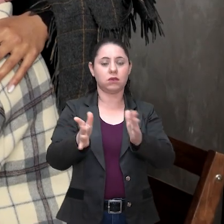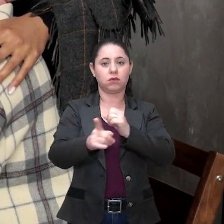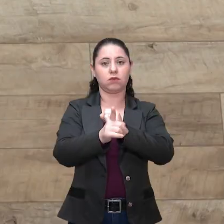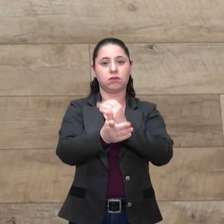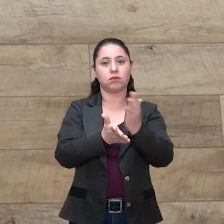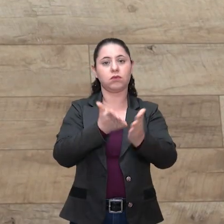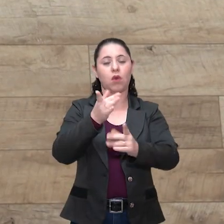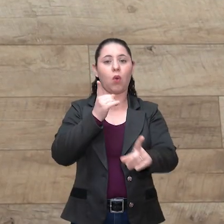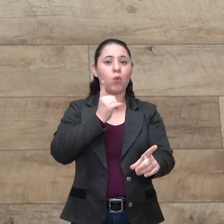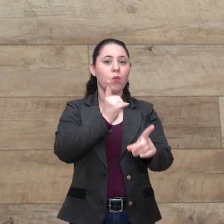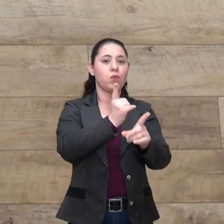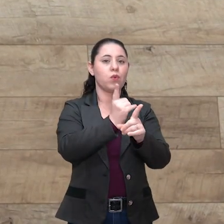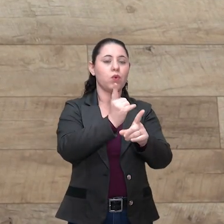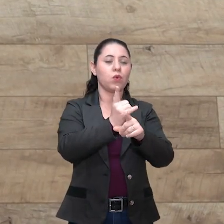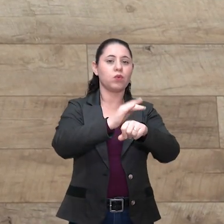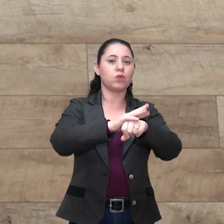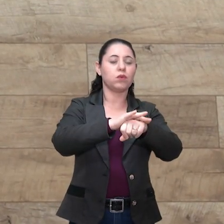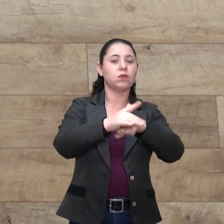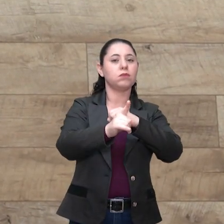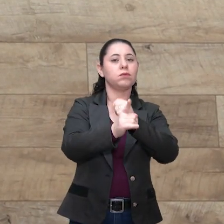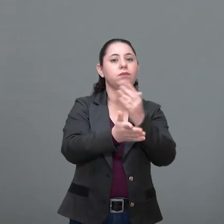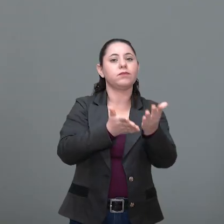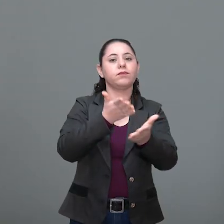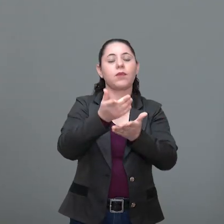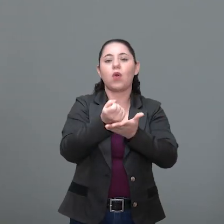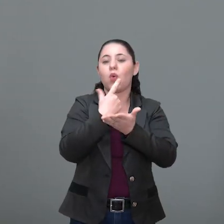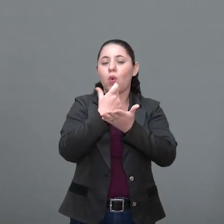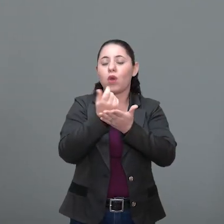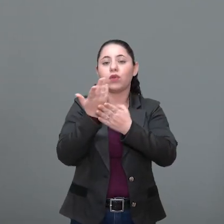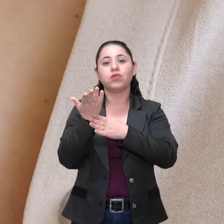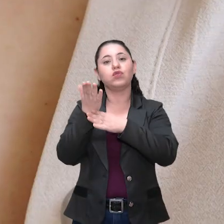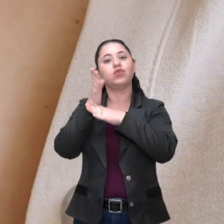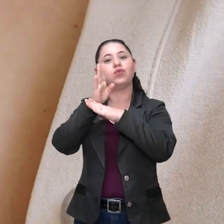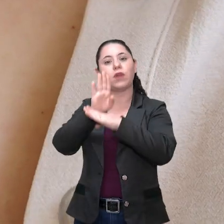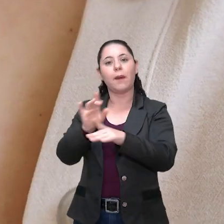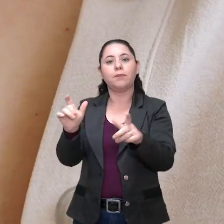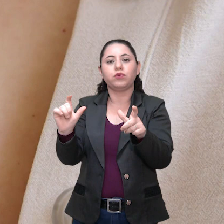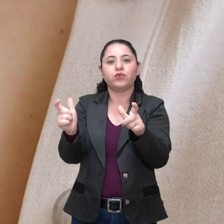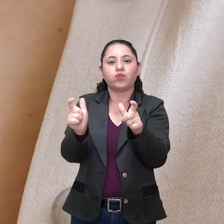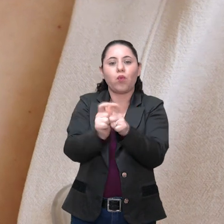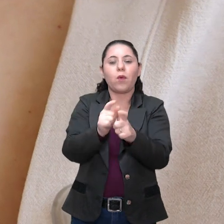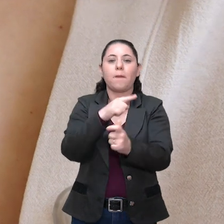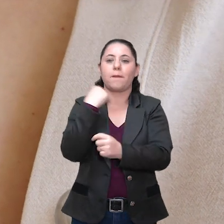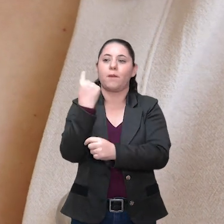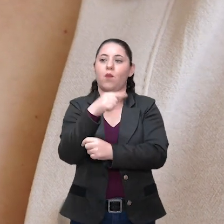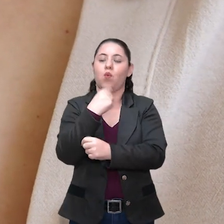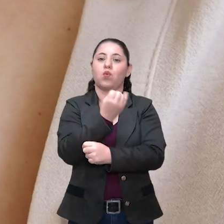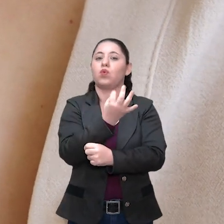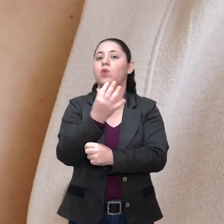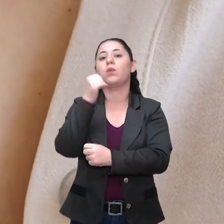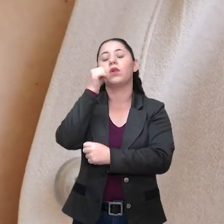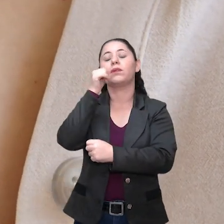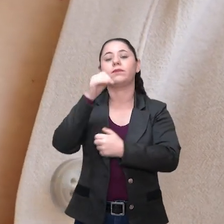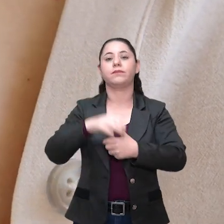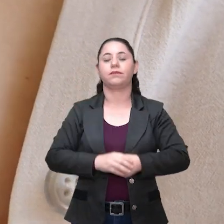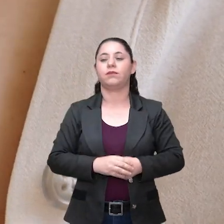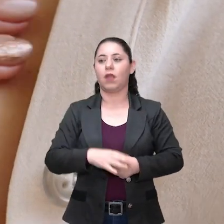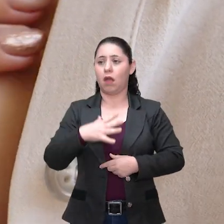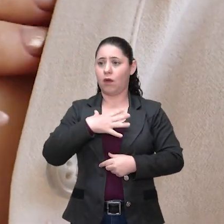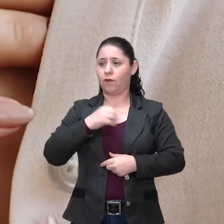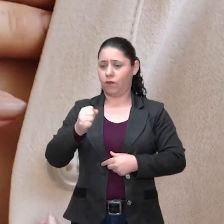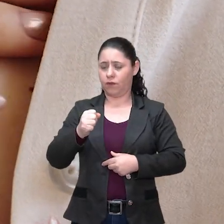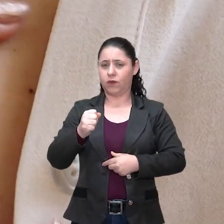maior acesso aos serviços de diagnóstico, de tratamento e contribuir para a redução da mortalidade.